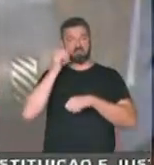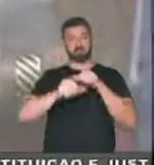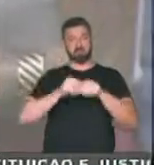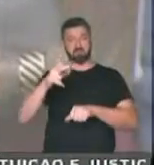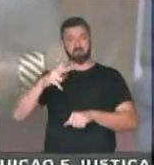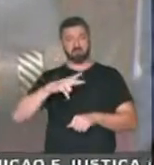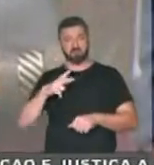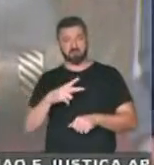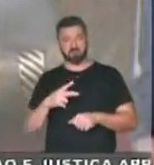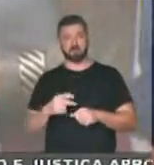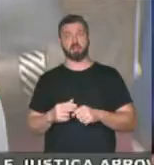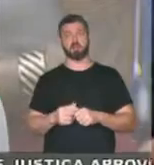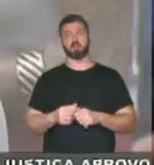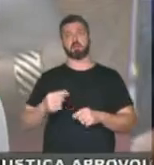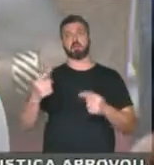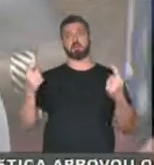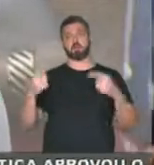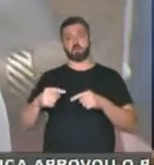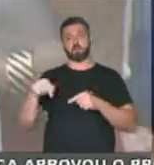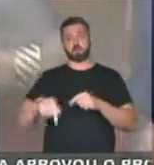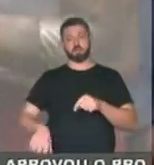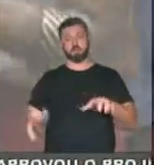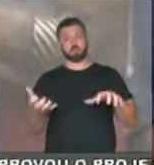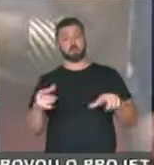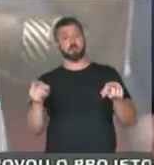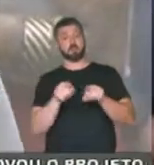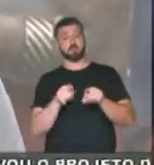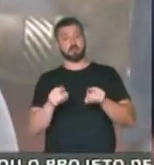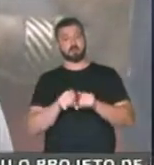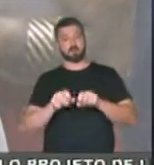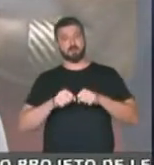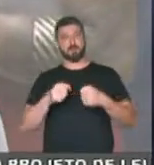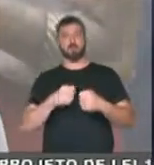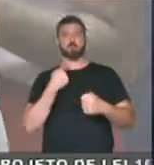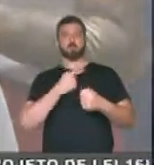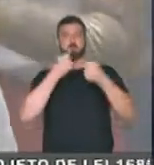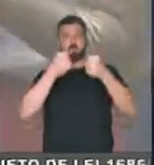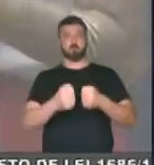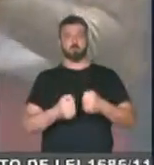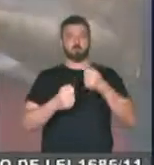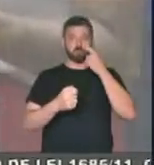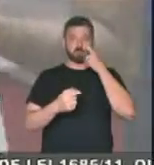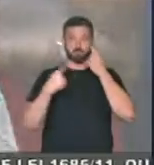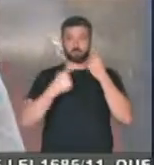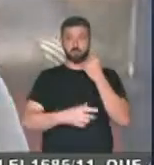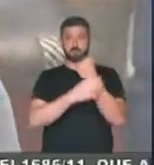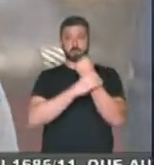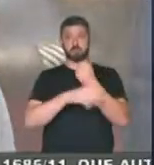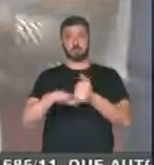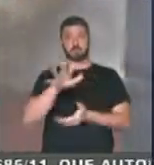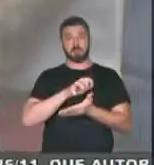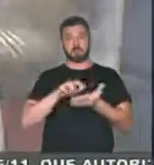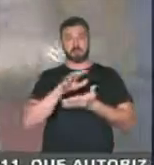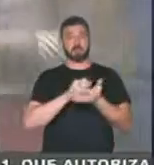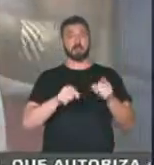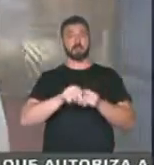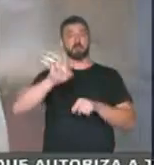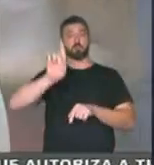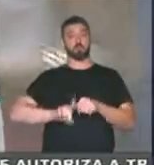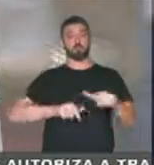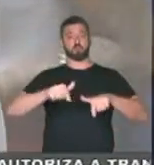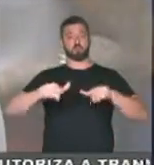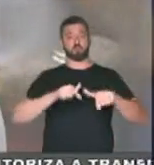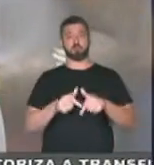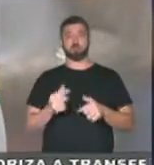privatizar a revelia do Congresso Nacional e também uma defesa da nossa soberania, da nossa segurança dos dados e do direito ao